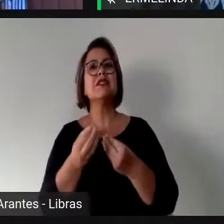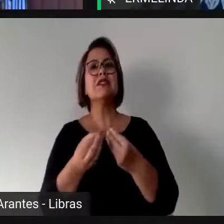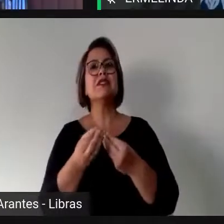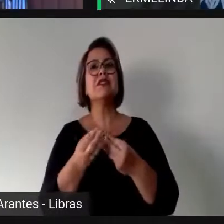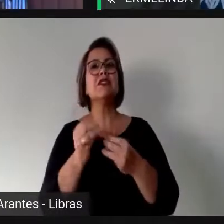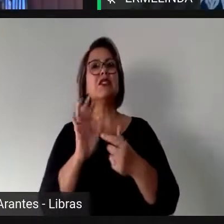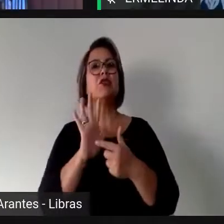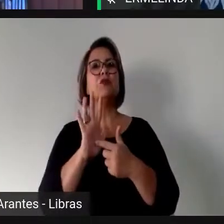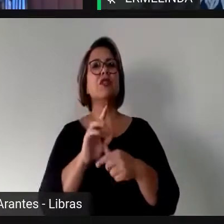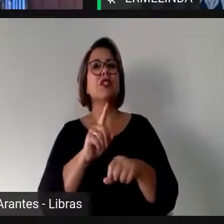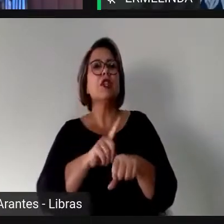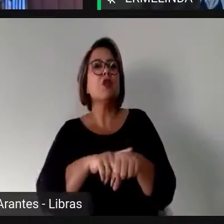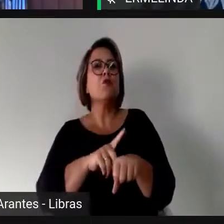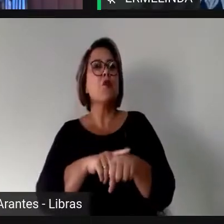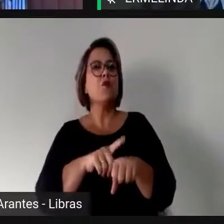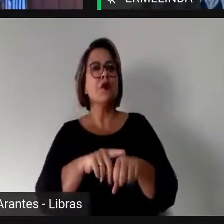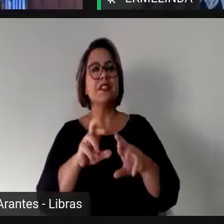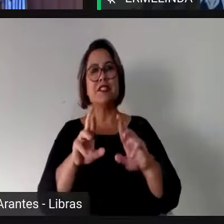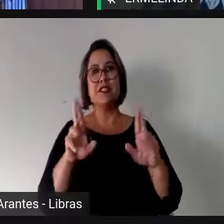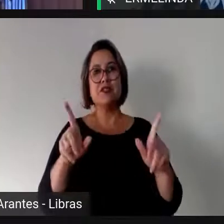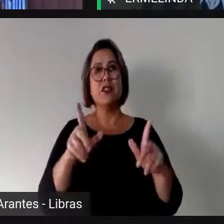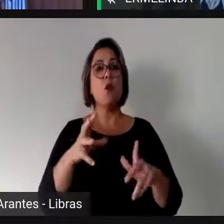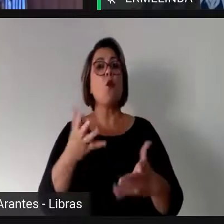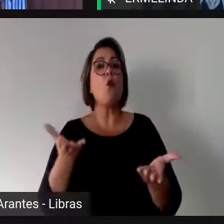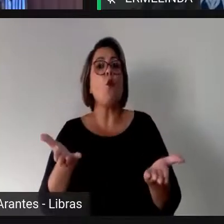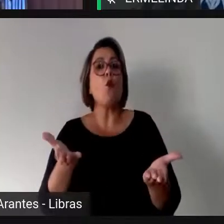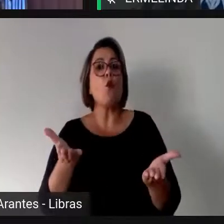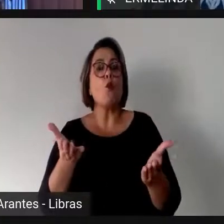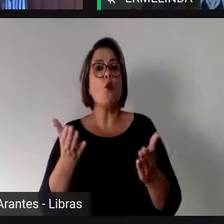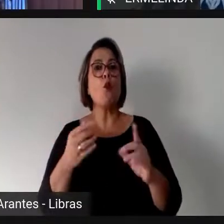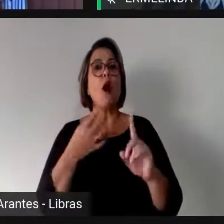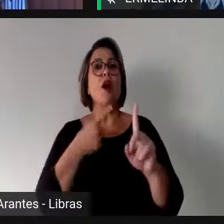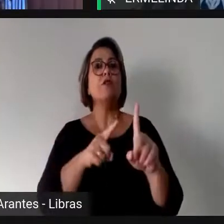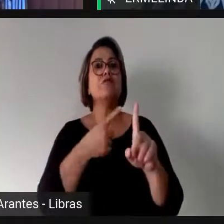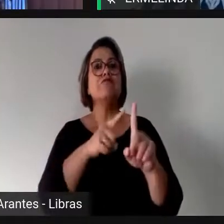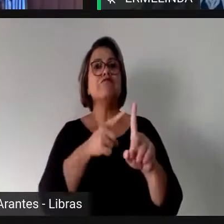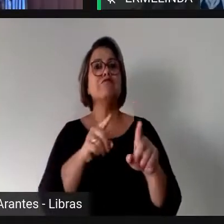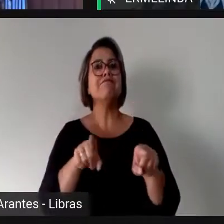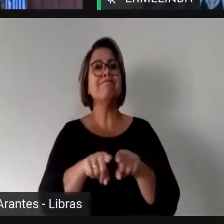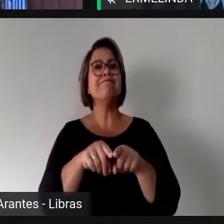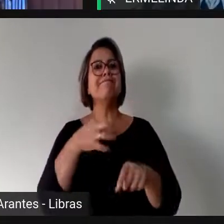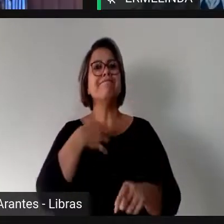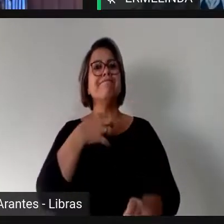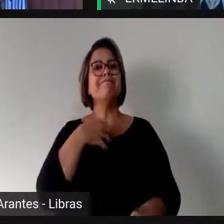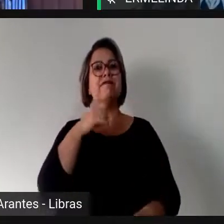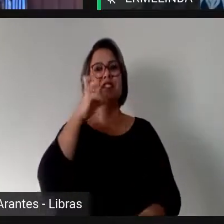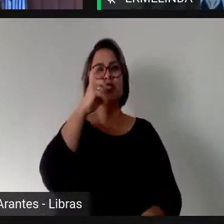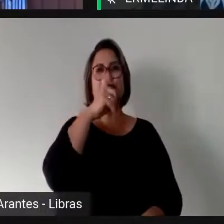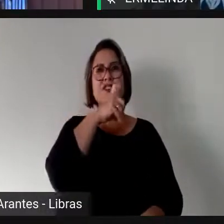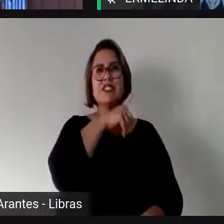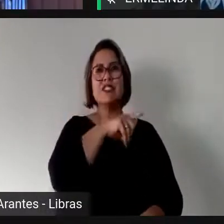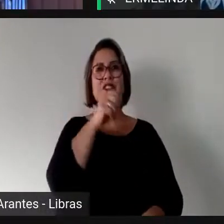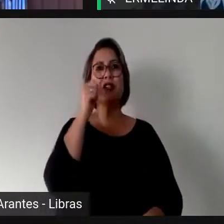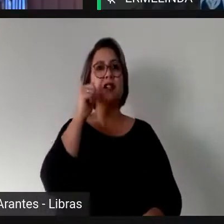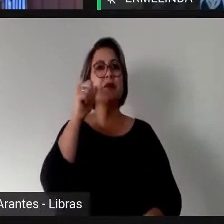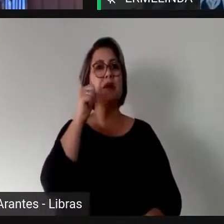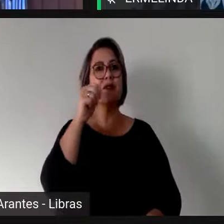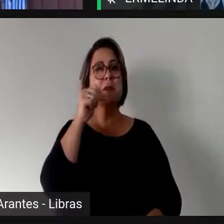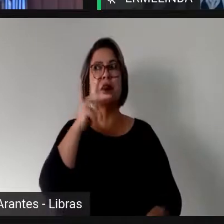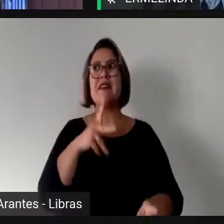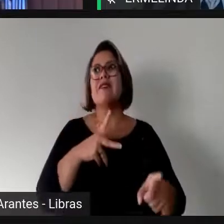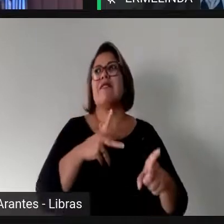momentos diferentes, quais dificuldades ou quais desafios as mulheres precisam vencer para,